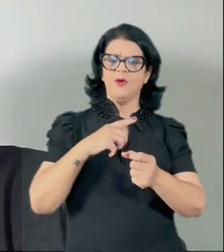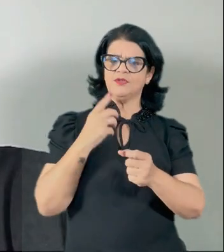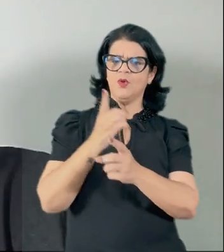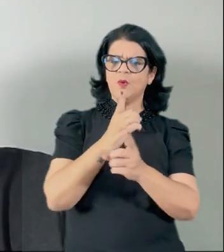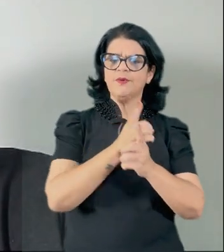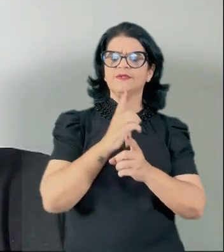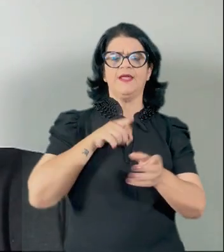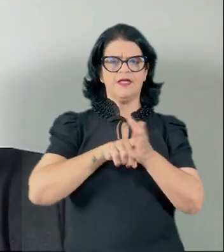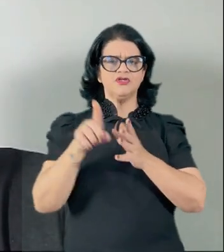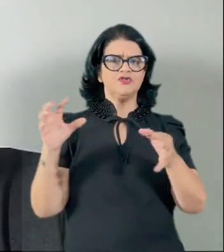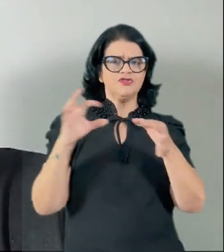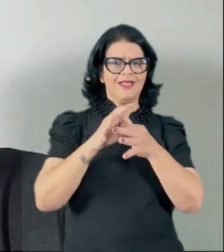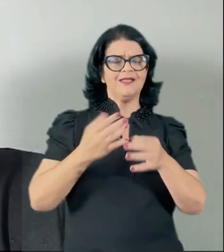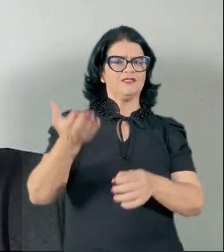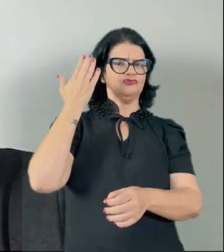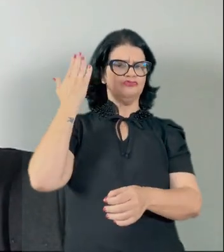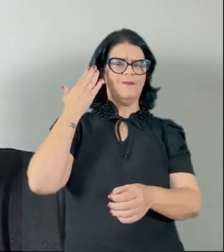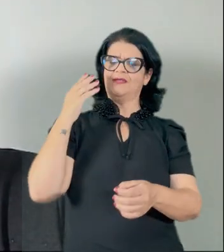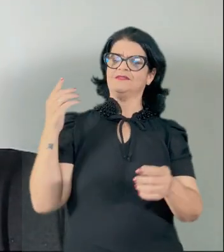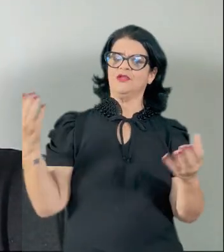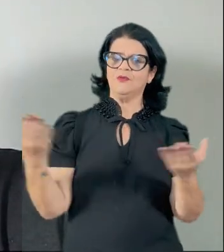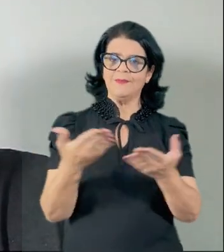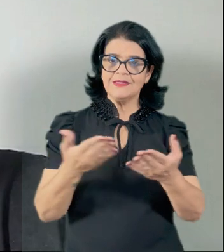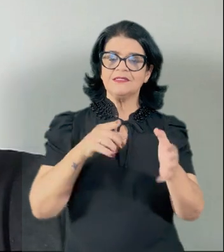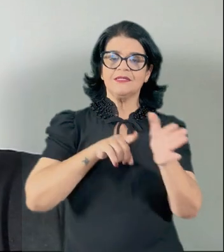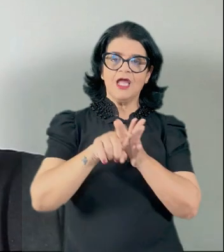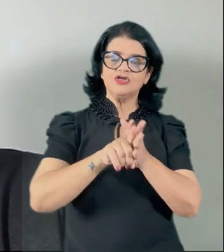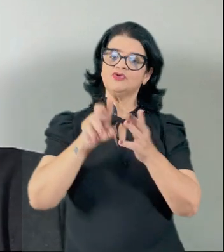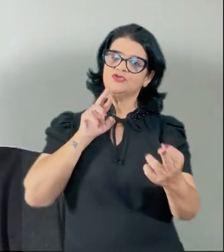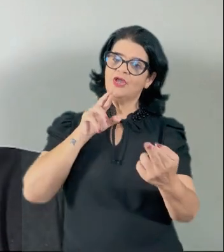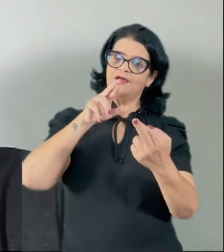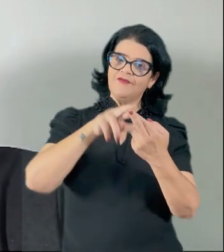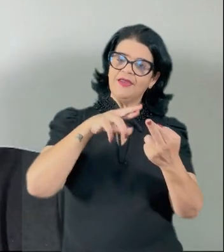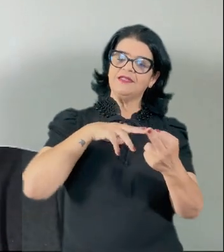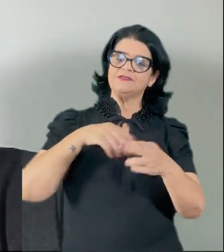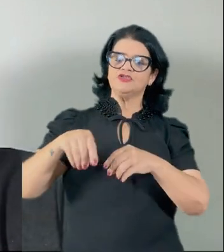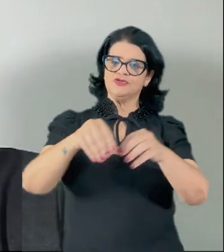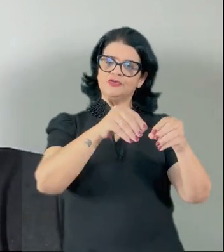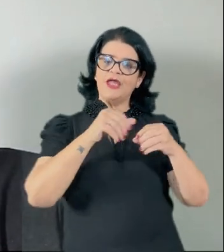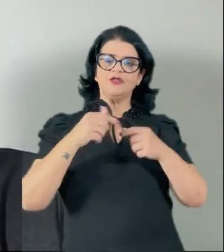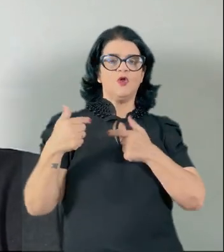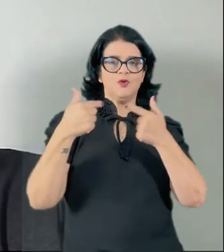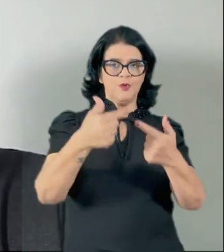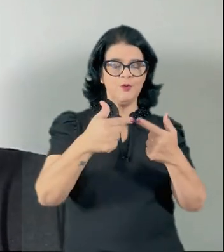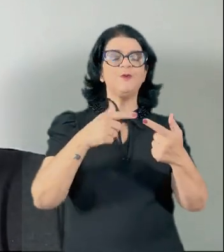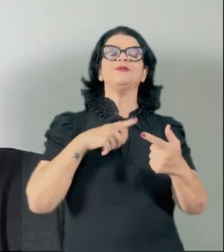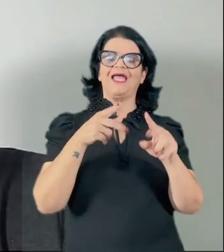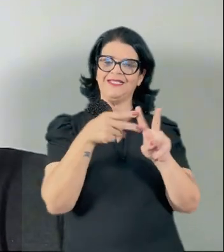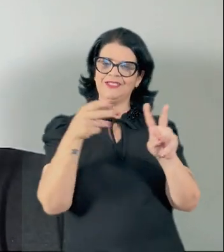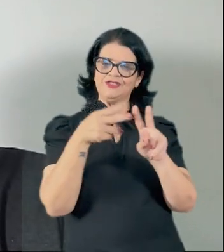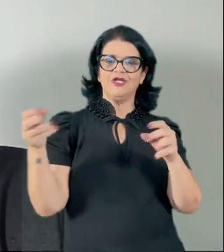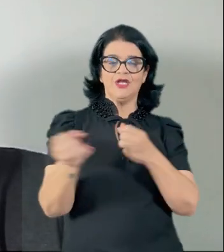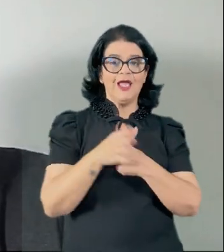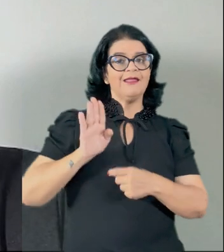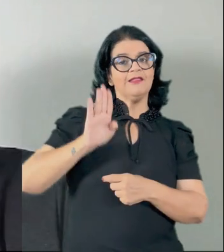Detalhe, você pode encontrar questões que façam ligações entre o passado e o Questões que façam referência à manutenção dos territórios